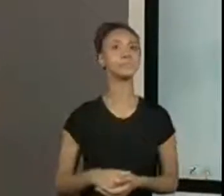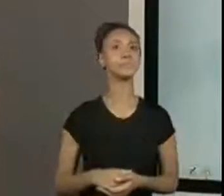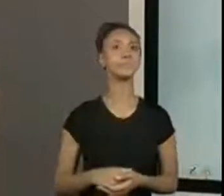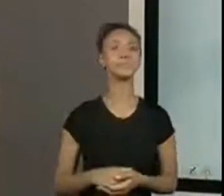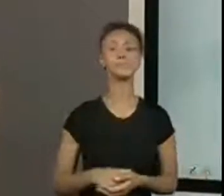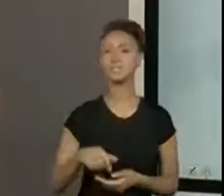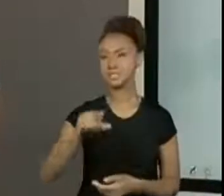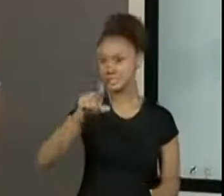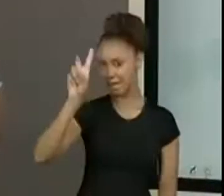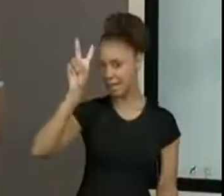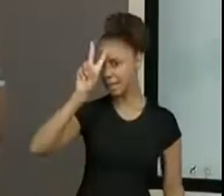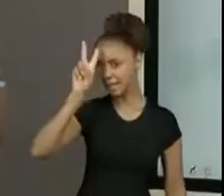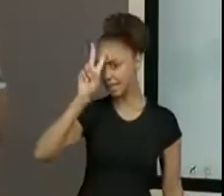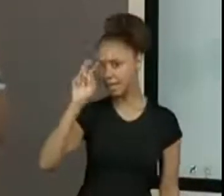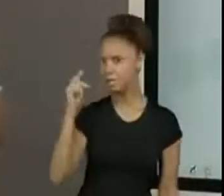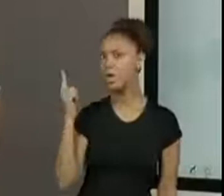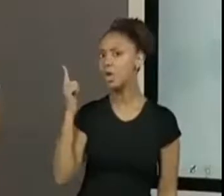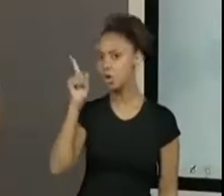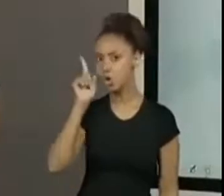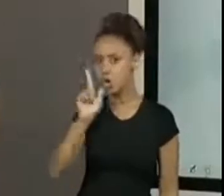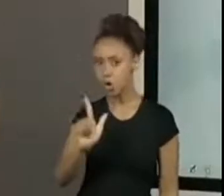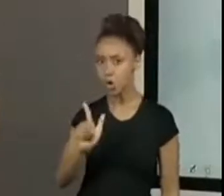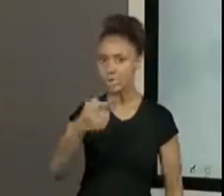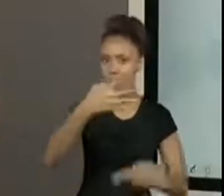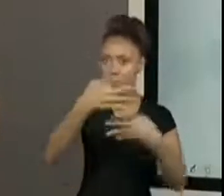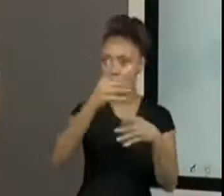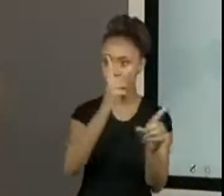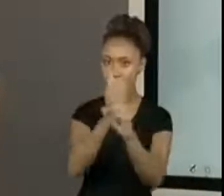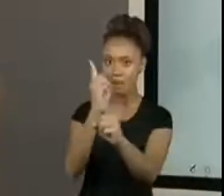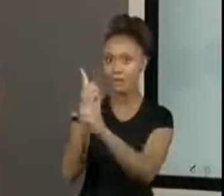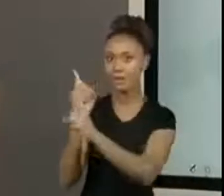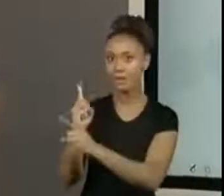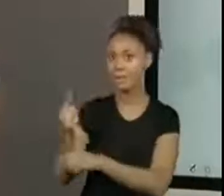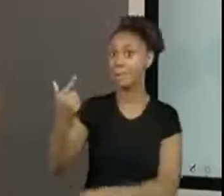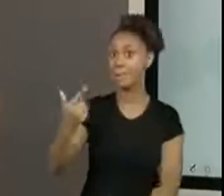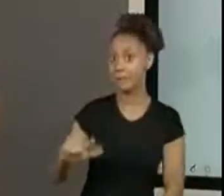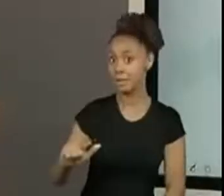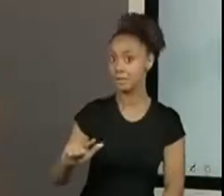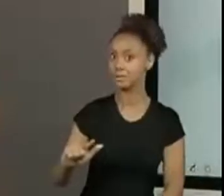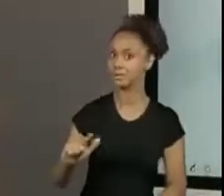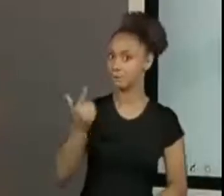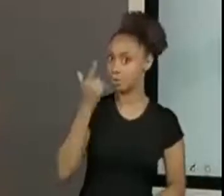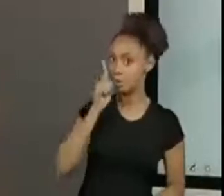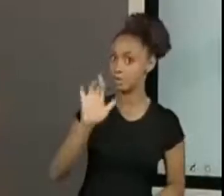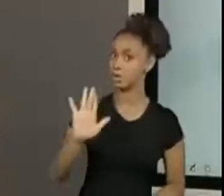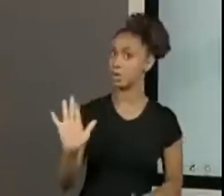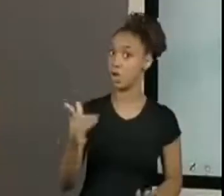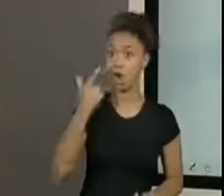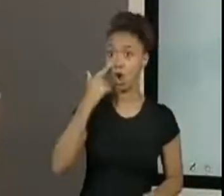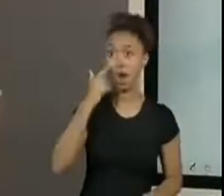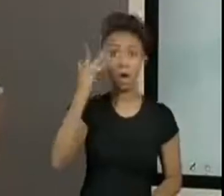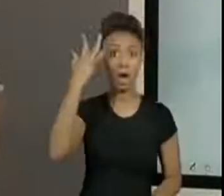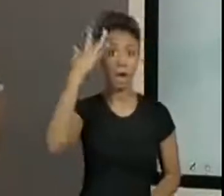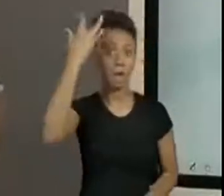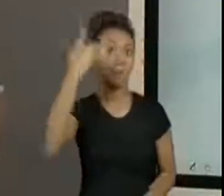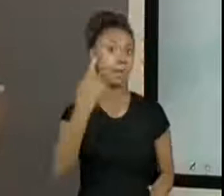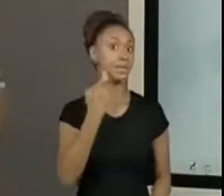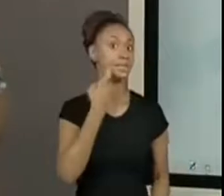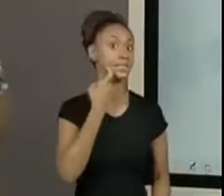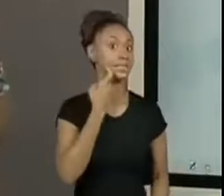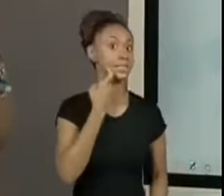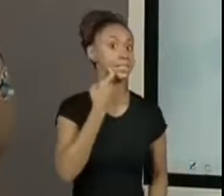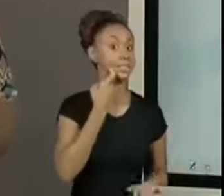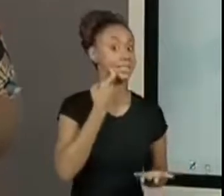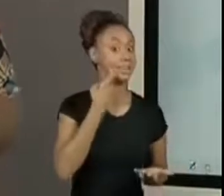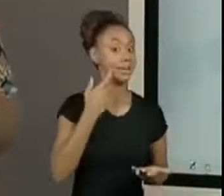feito? Vocês conseguiram? Já acharam mais? Já definiu? Porque está chegando sexta-feira, é o dia